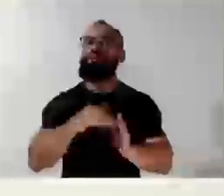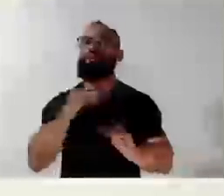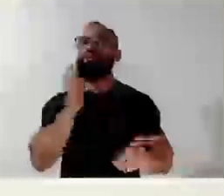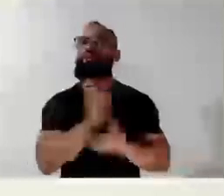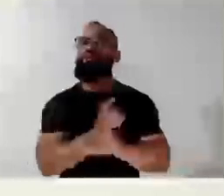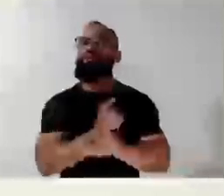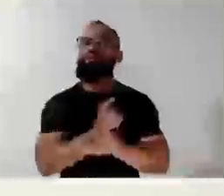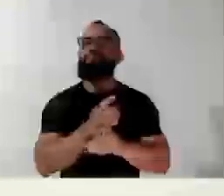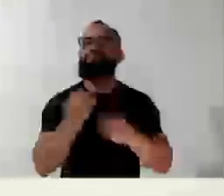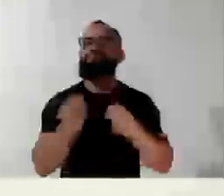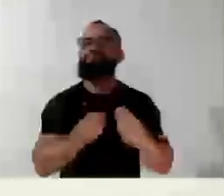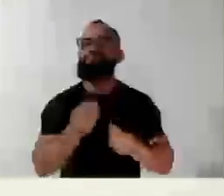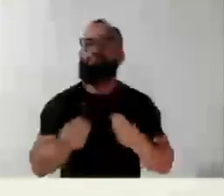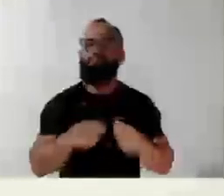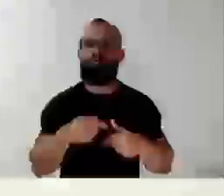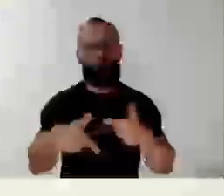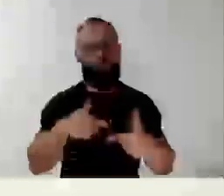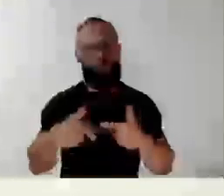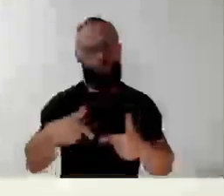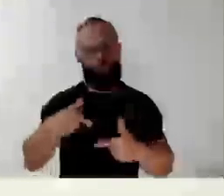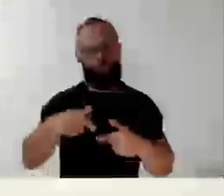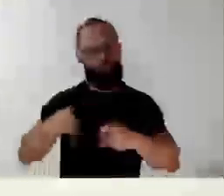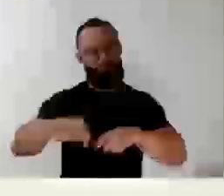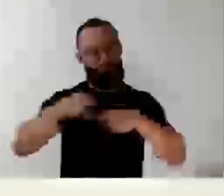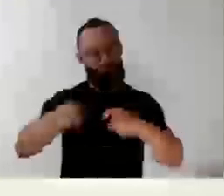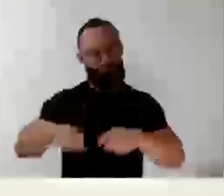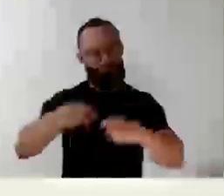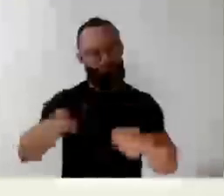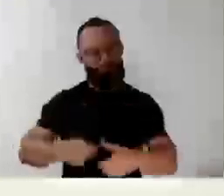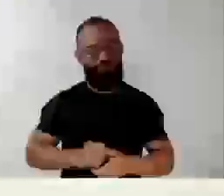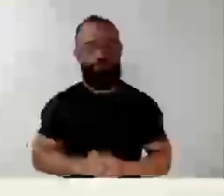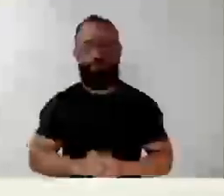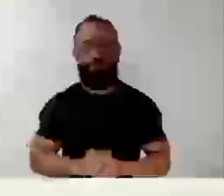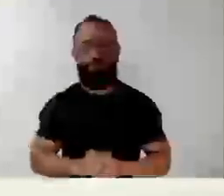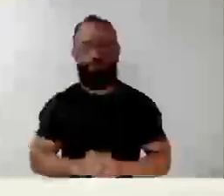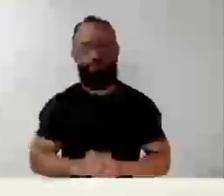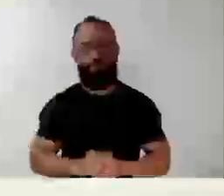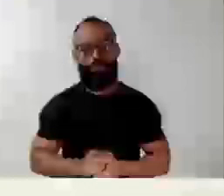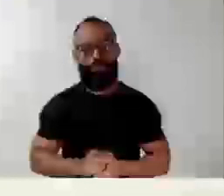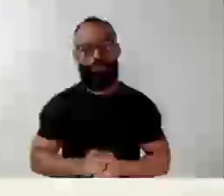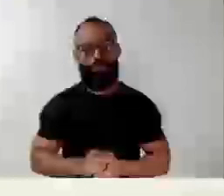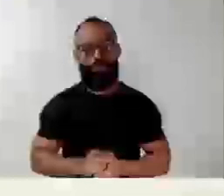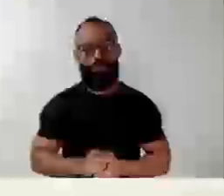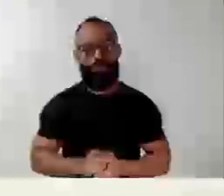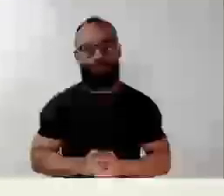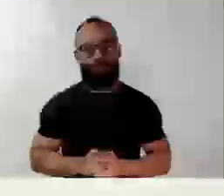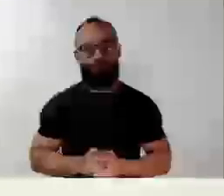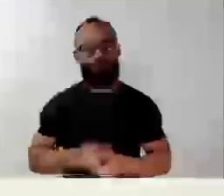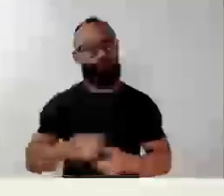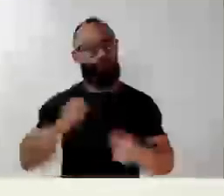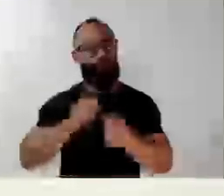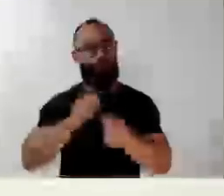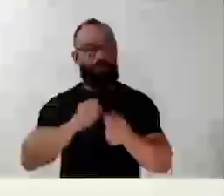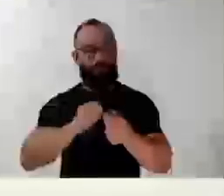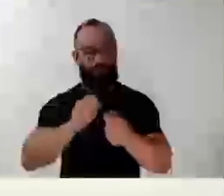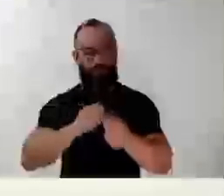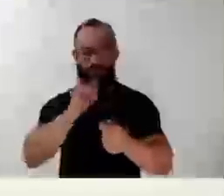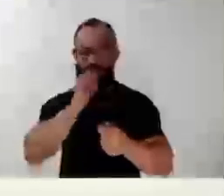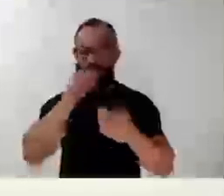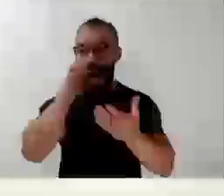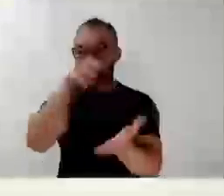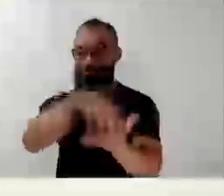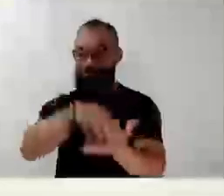Trabalhadores Rurais, enquanto poderia ter sido... sendo efetuado, feitos ali nesse centro de convivência.